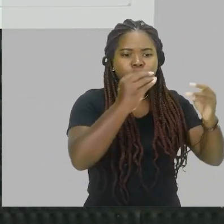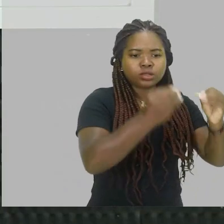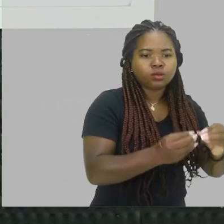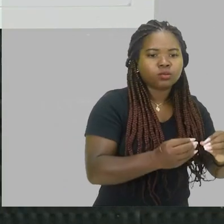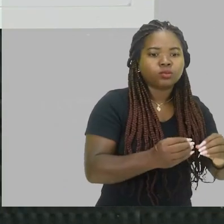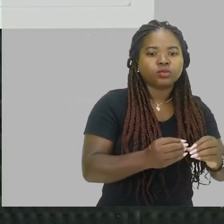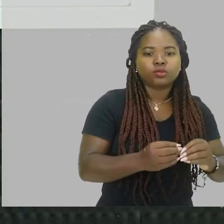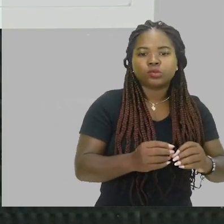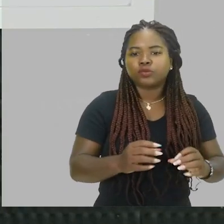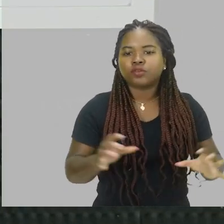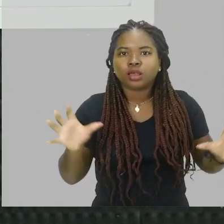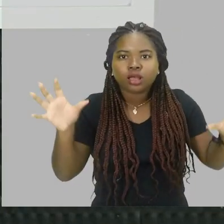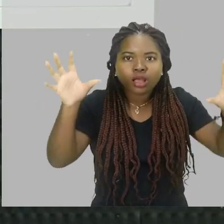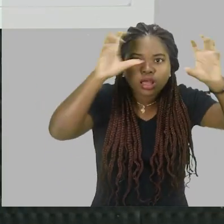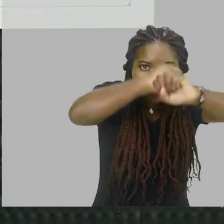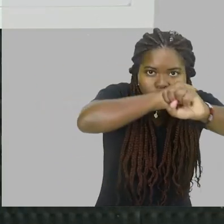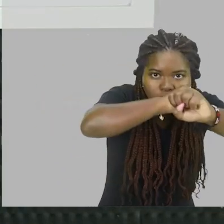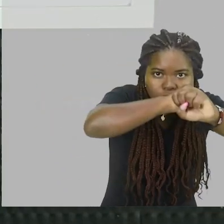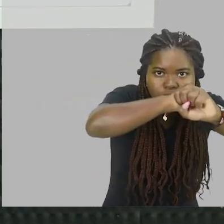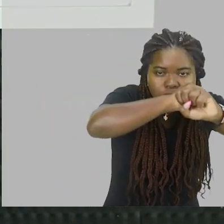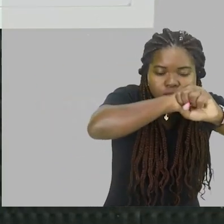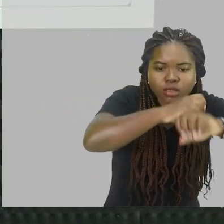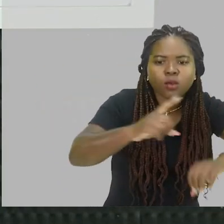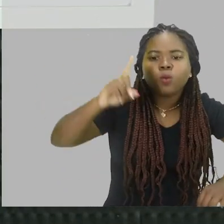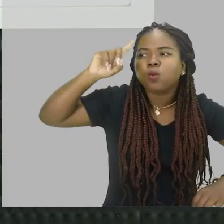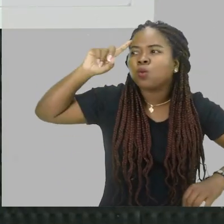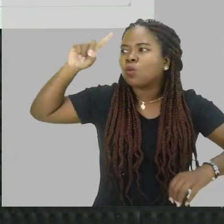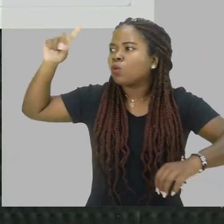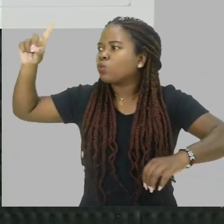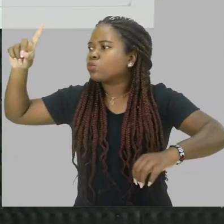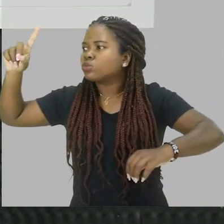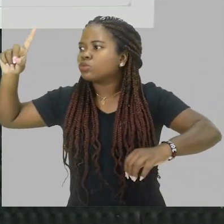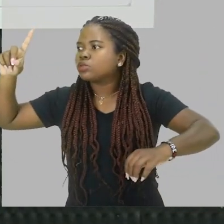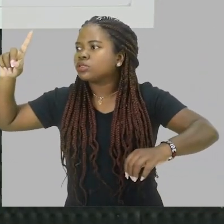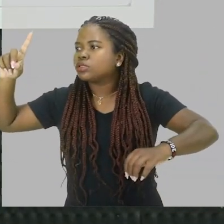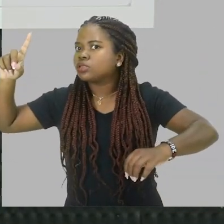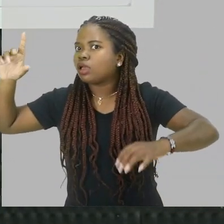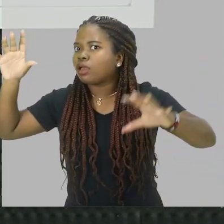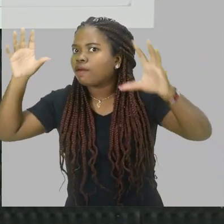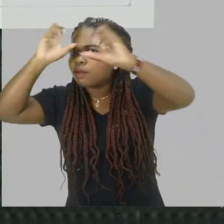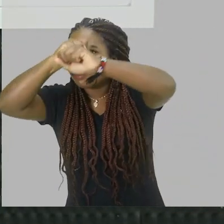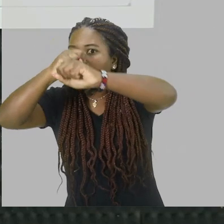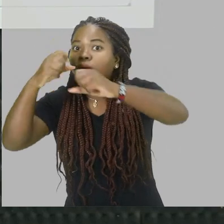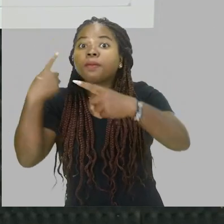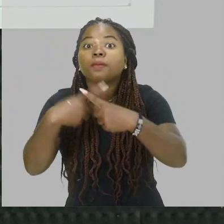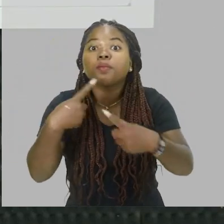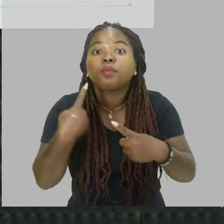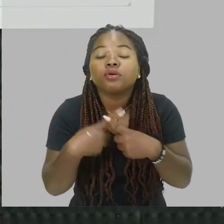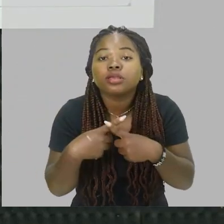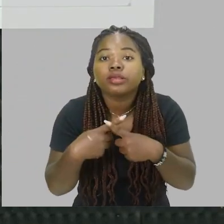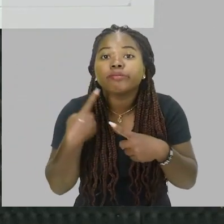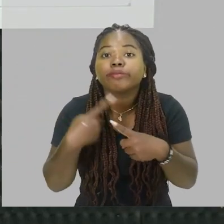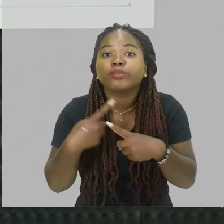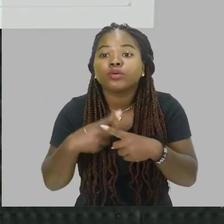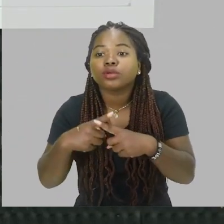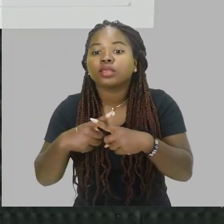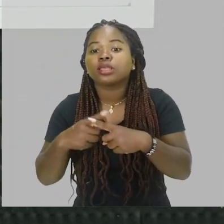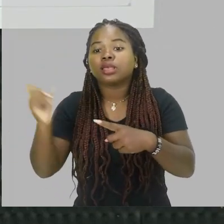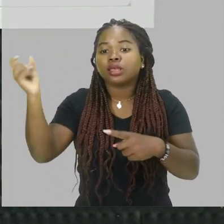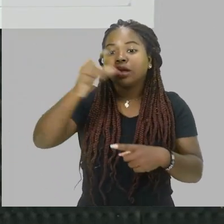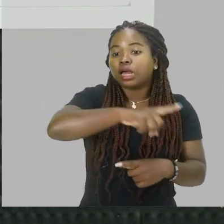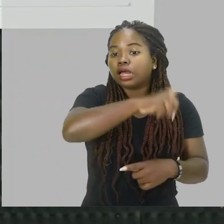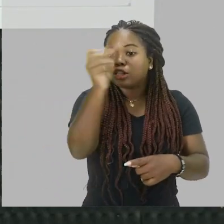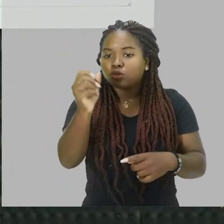escuro, certo? O dia, de repente, vira noite porque a Lua fica, de fato, na frente do Sol. Isso para nossas percepções.